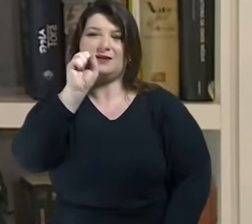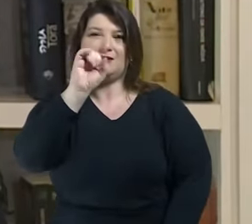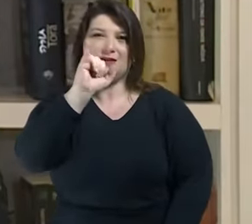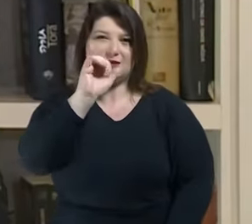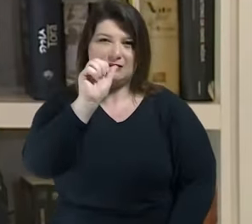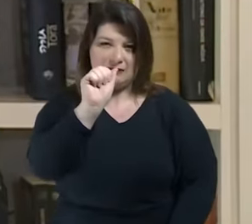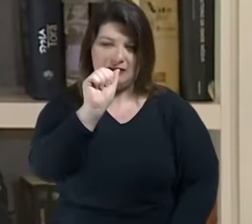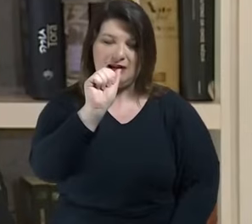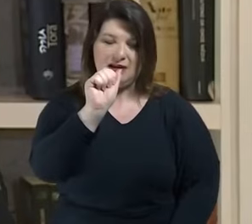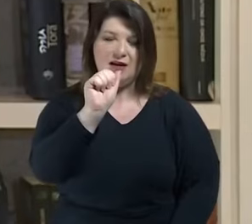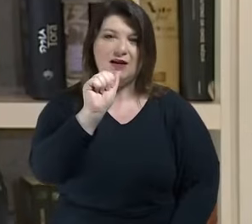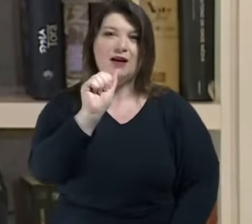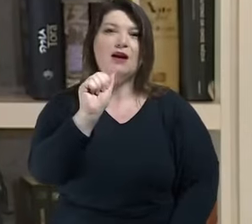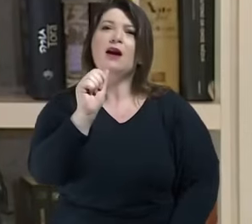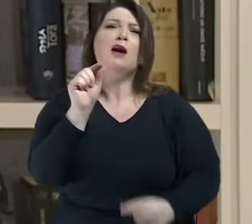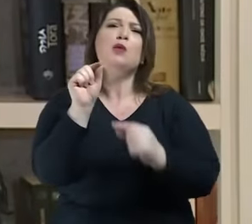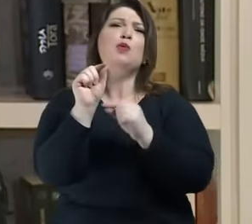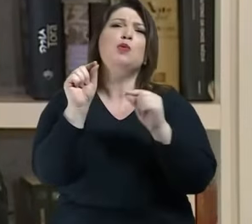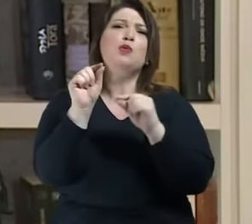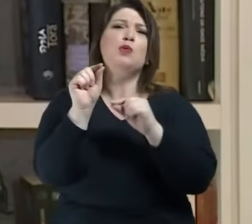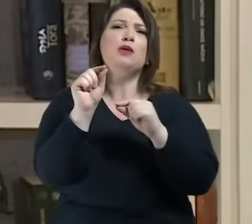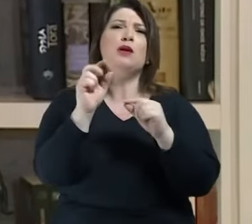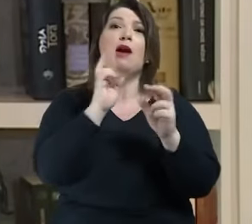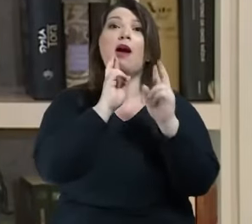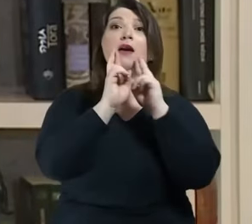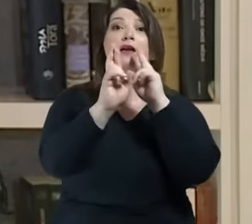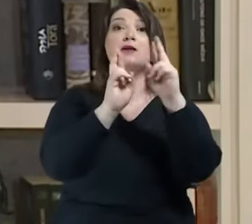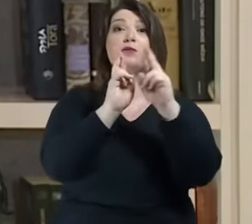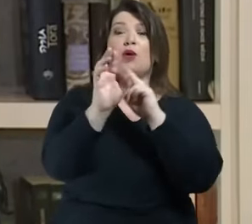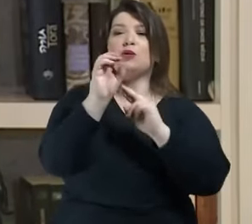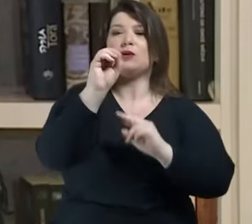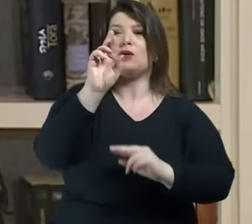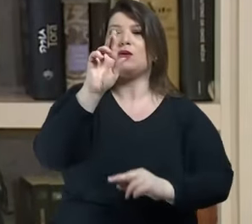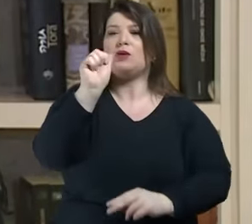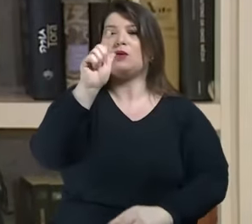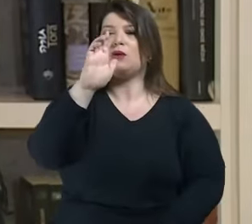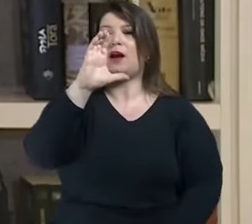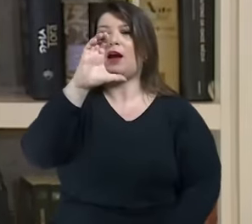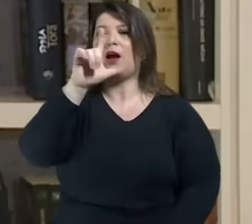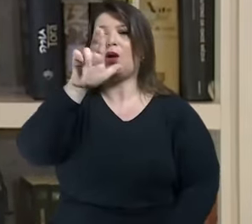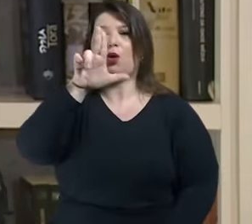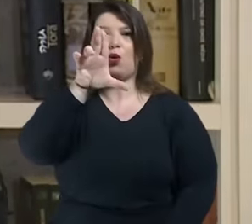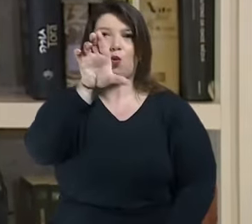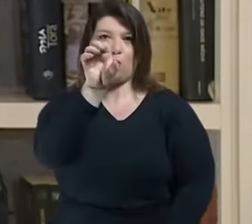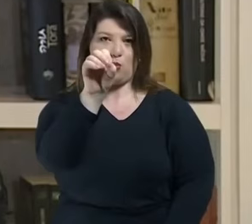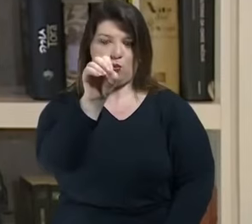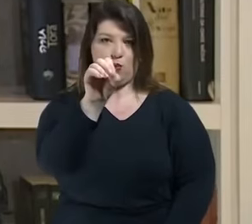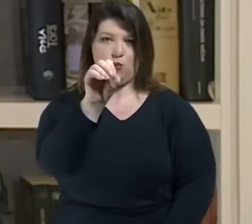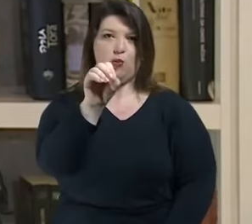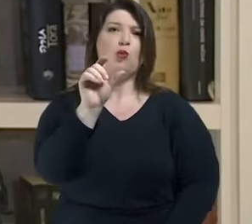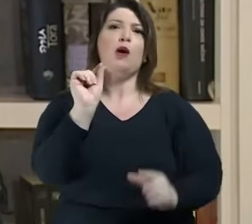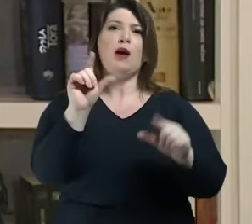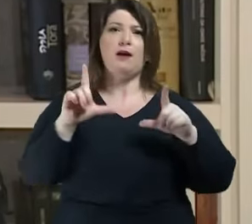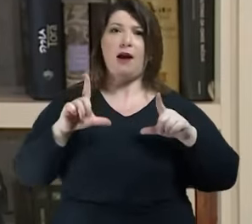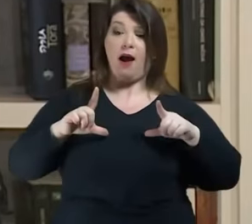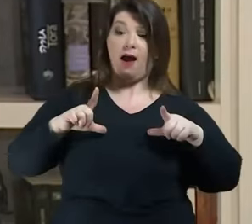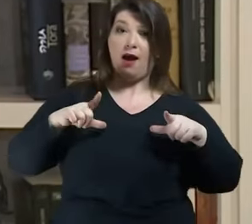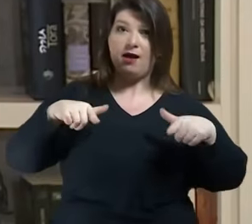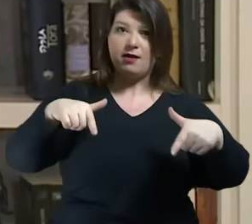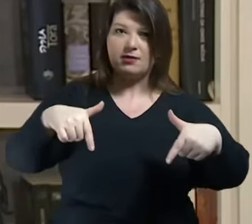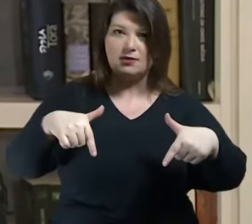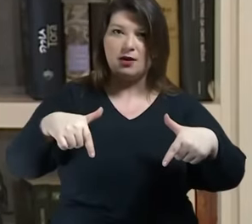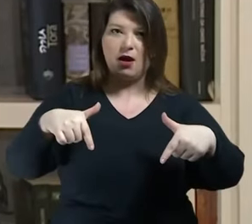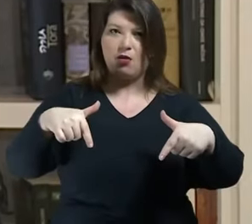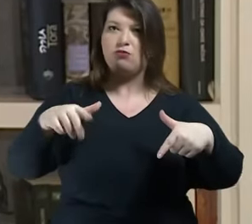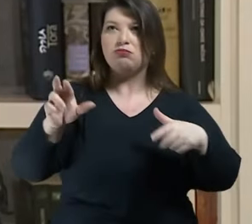pode ser vista como a resposta do oráculo, mas quase sempre significa a ação de desempenhar um papel, uma